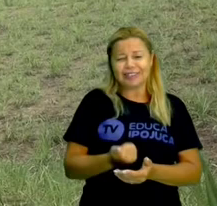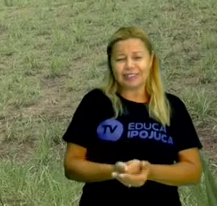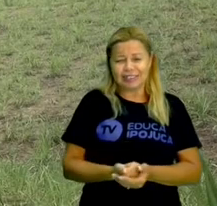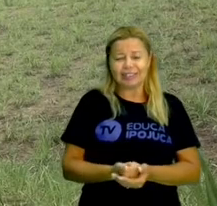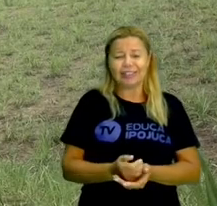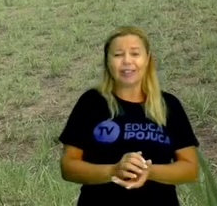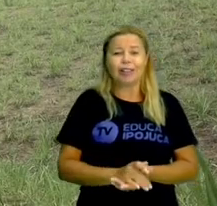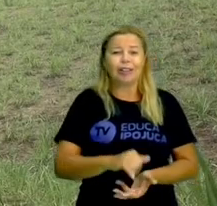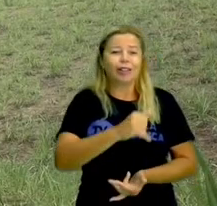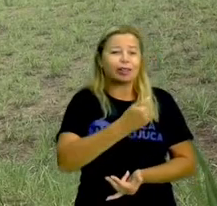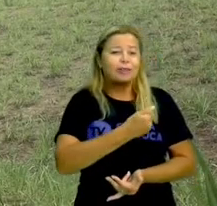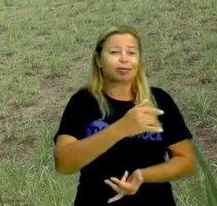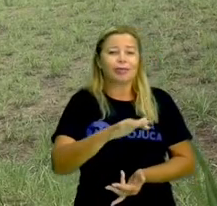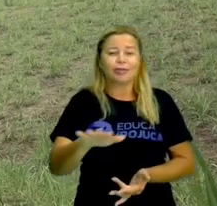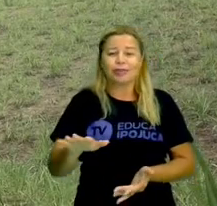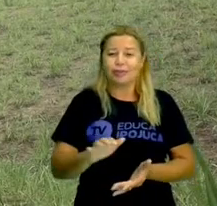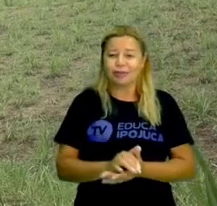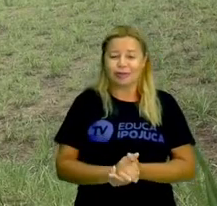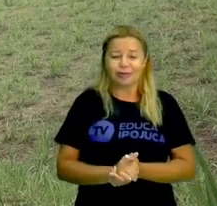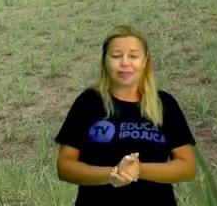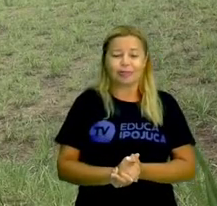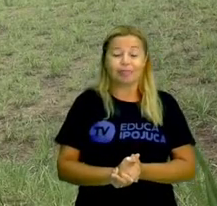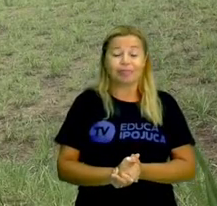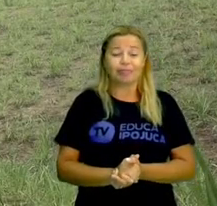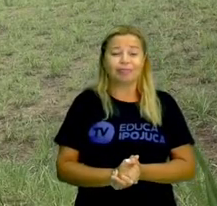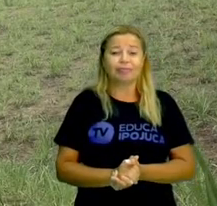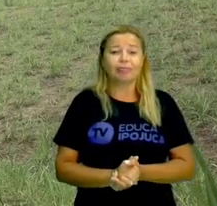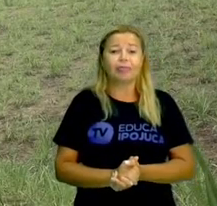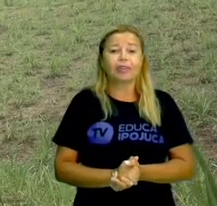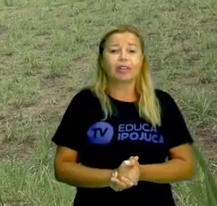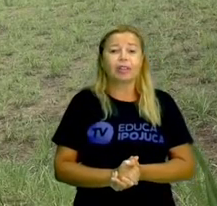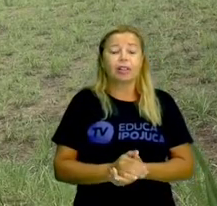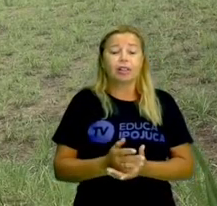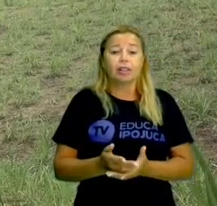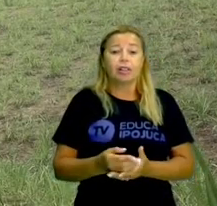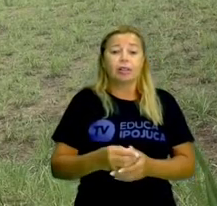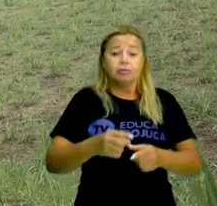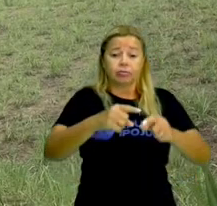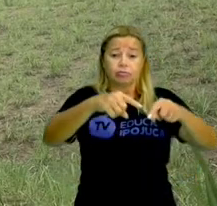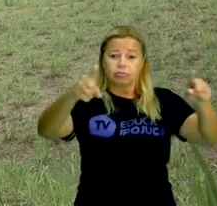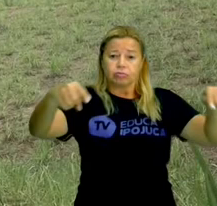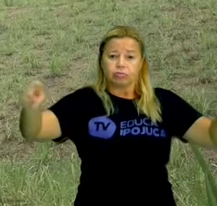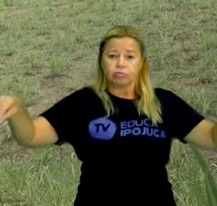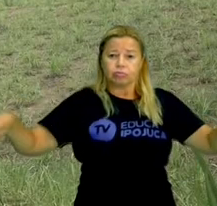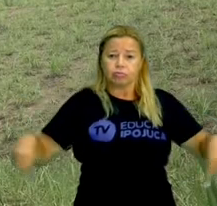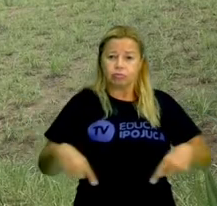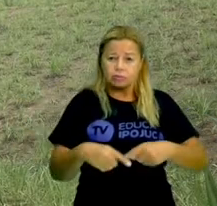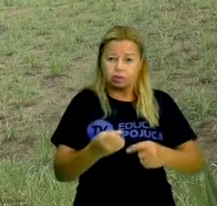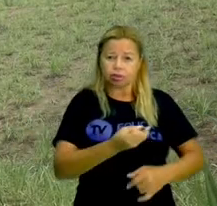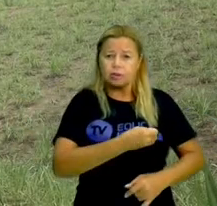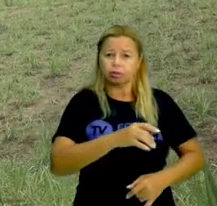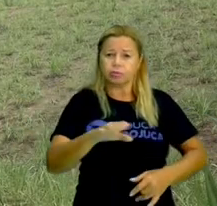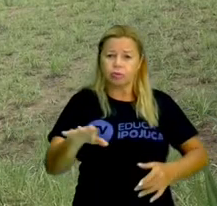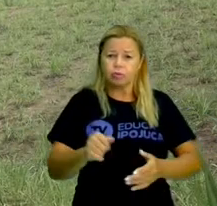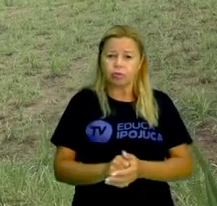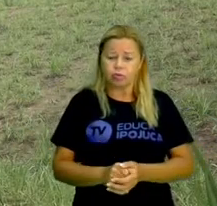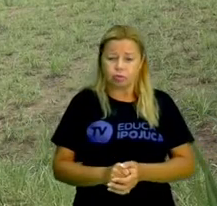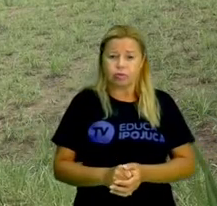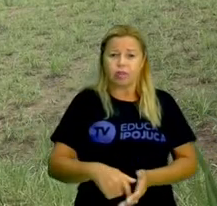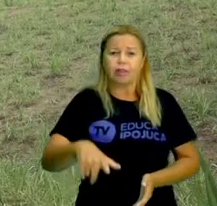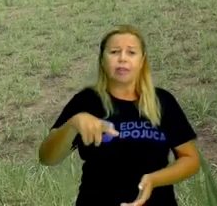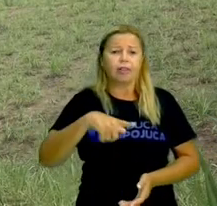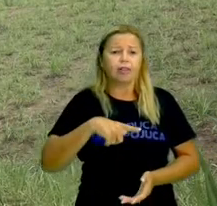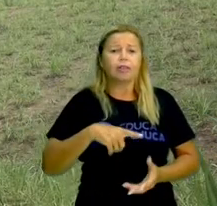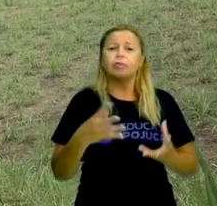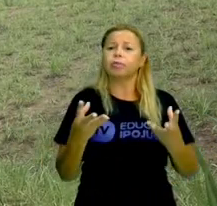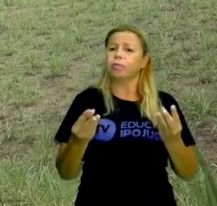Ipojuca tem e não é pouco. Pois é. A área de Ipojuca é muito grande e Ipojuca tem muito